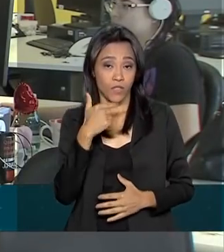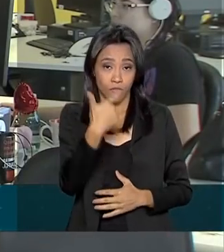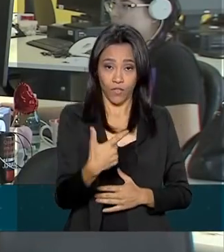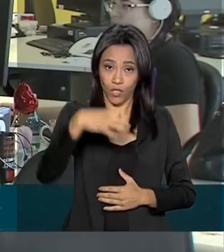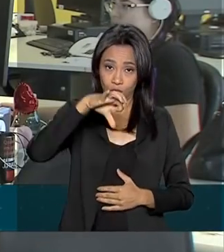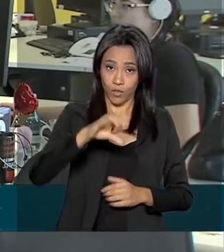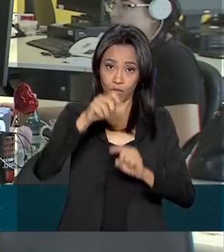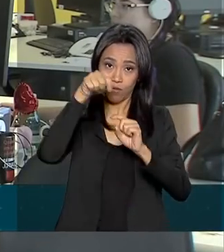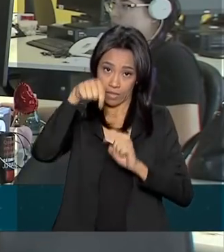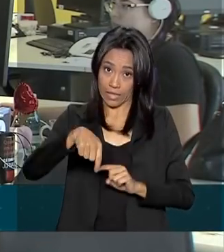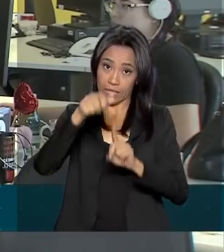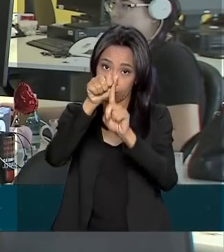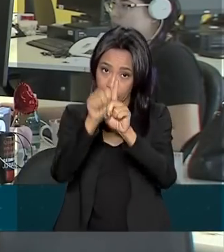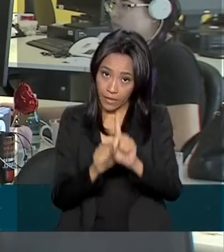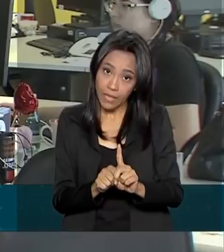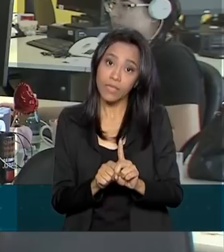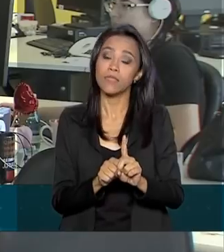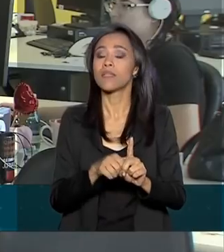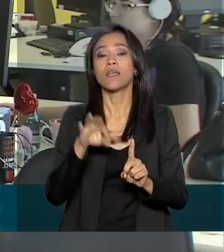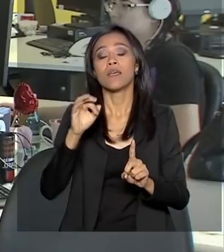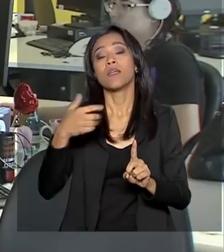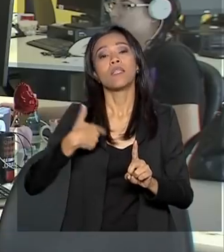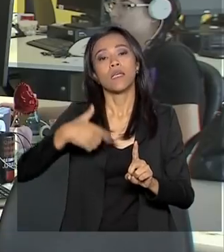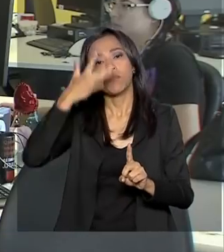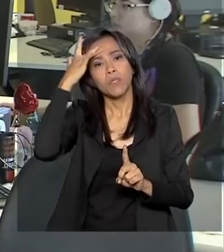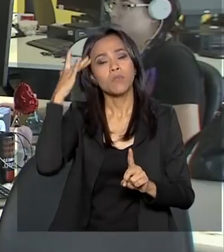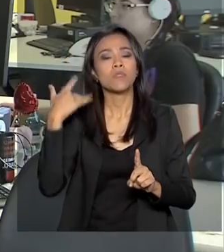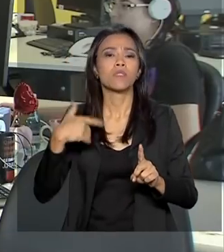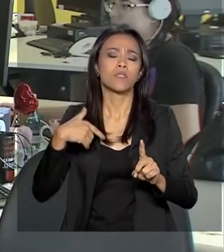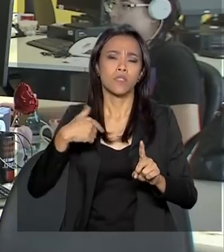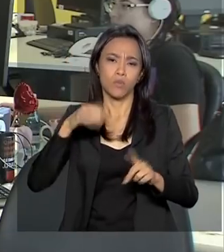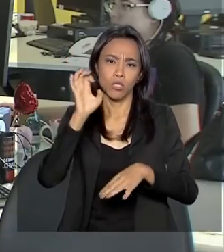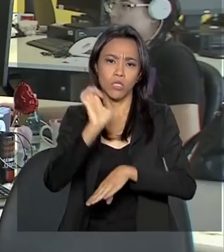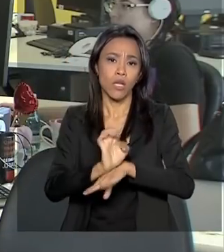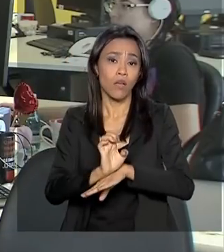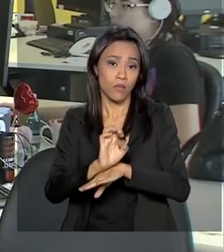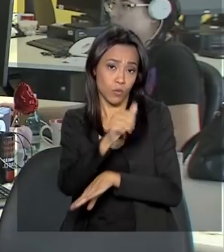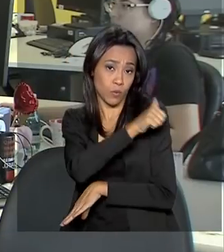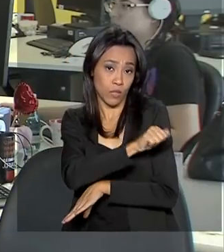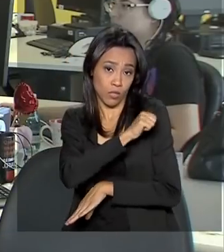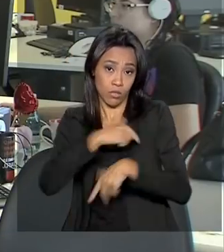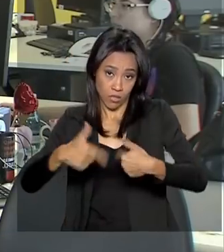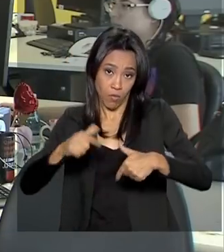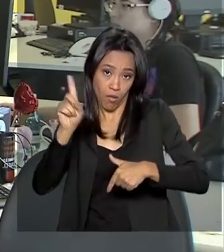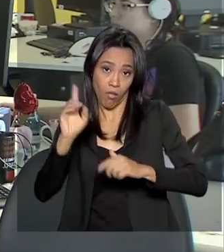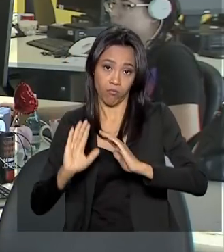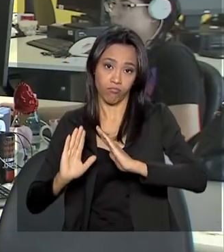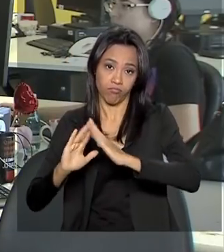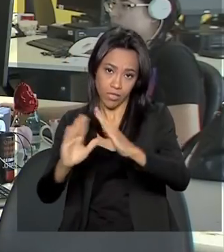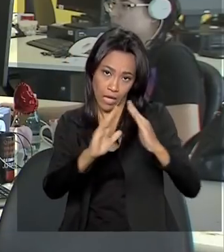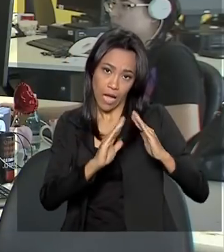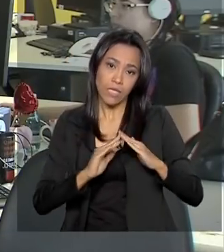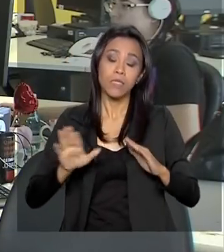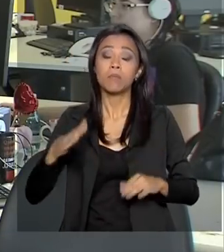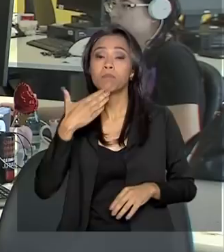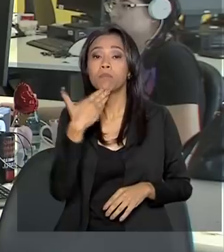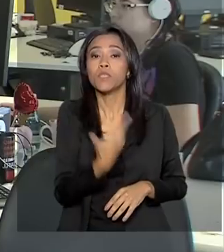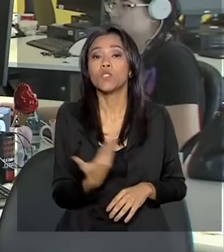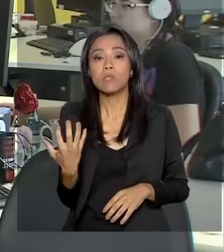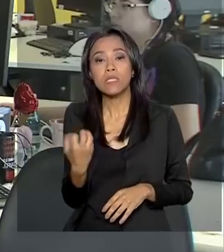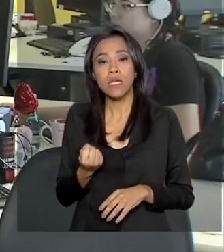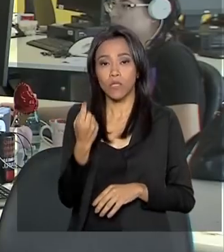mês o prazo para os trabalhadores da cidade do Rio de Janeiro que tiveram suas casas atingidas pelas chuvas de abril solicitarem o saque do